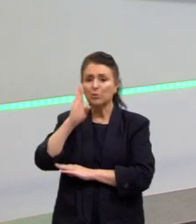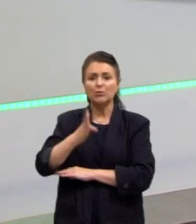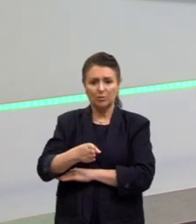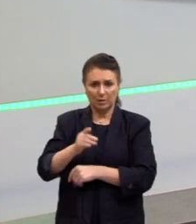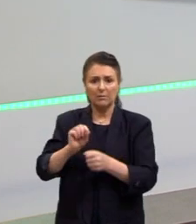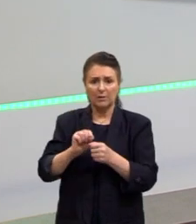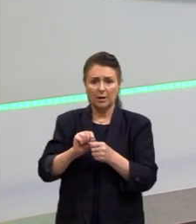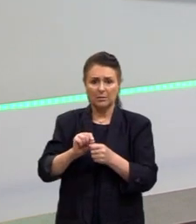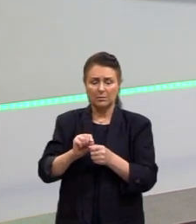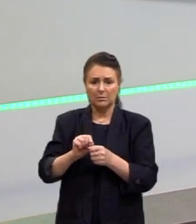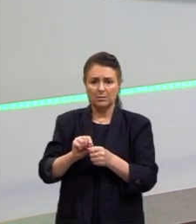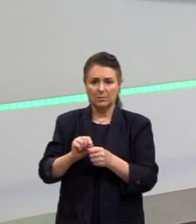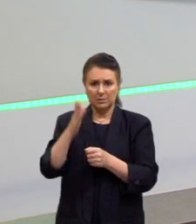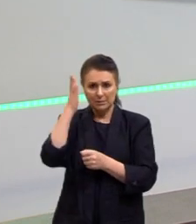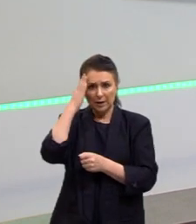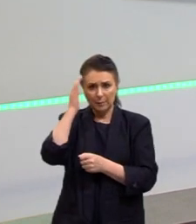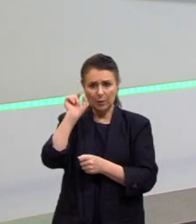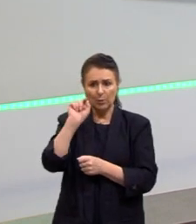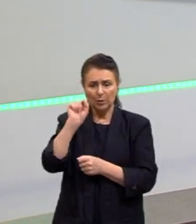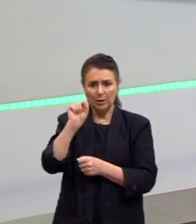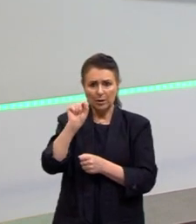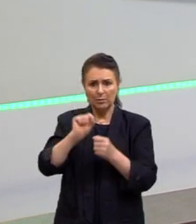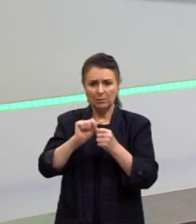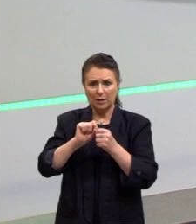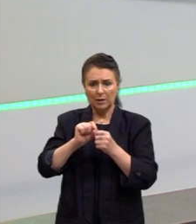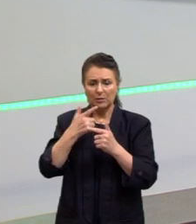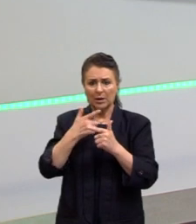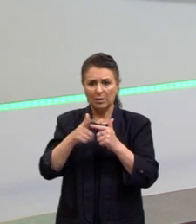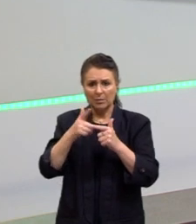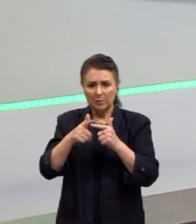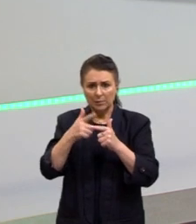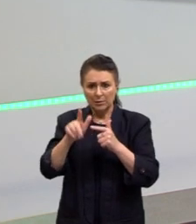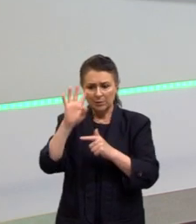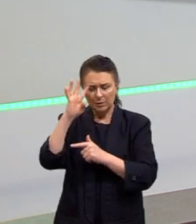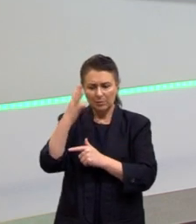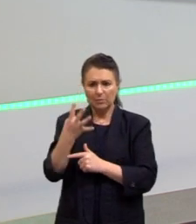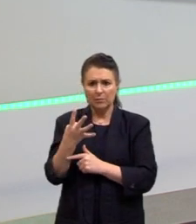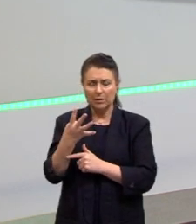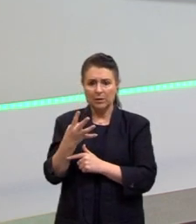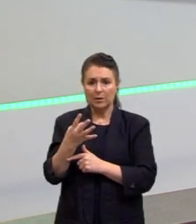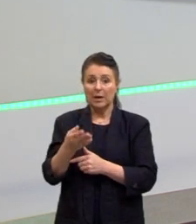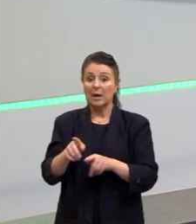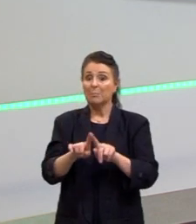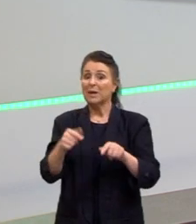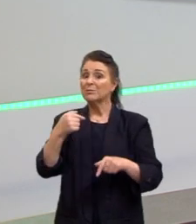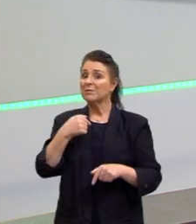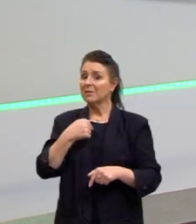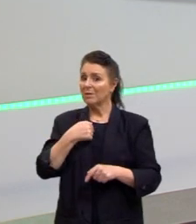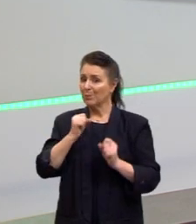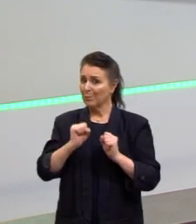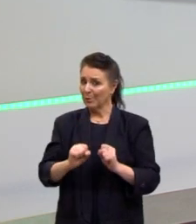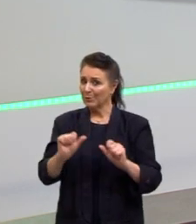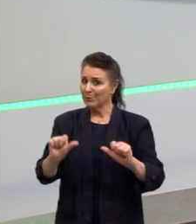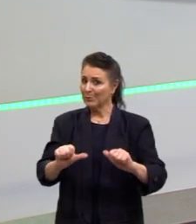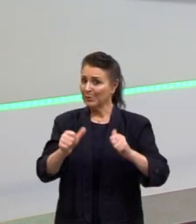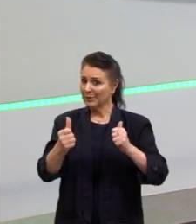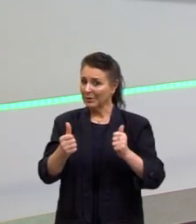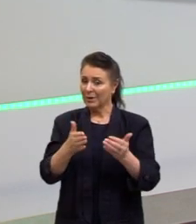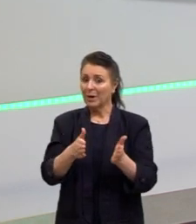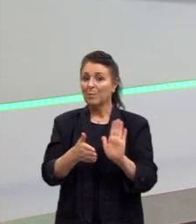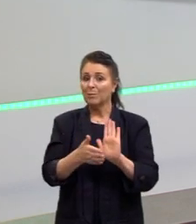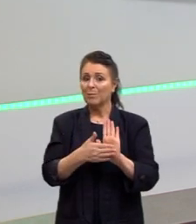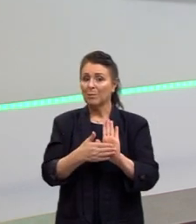O que tu sabe que já é feito em relação a essa problemática? Como posso melhorar isso? A proposta de intervenção não é